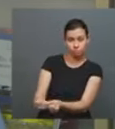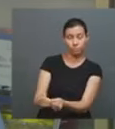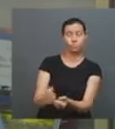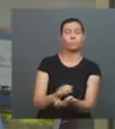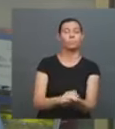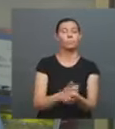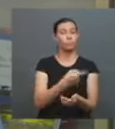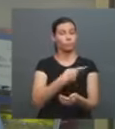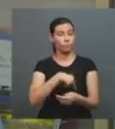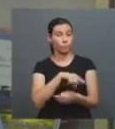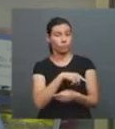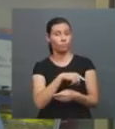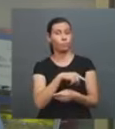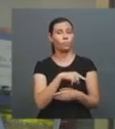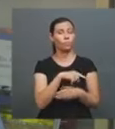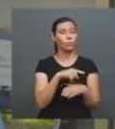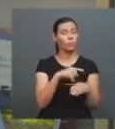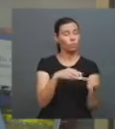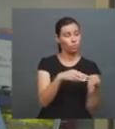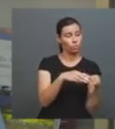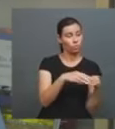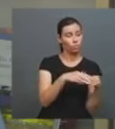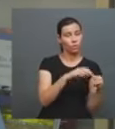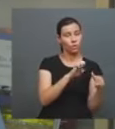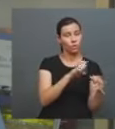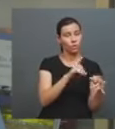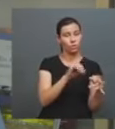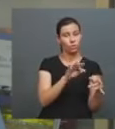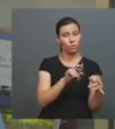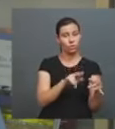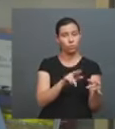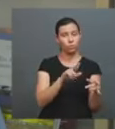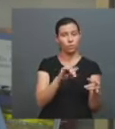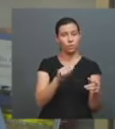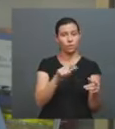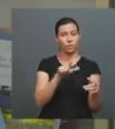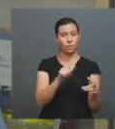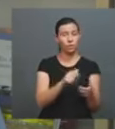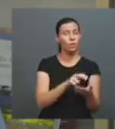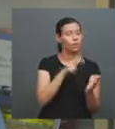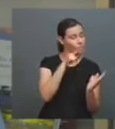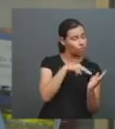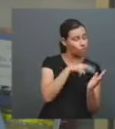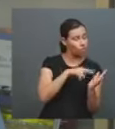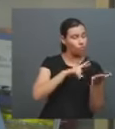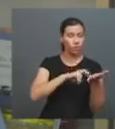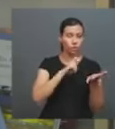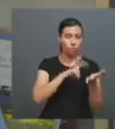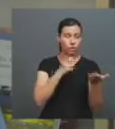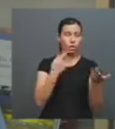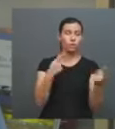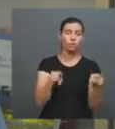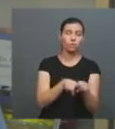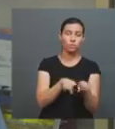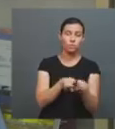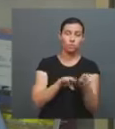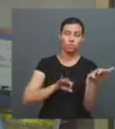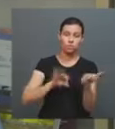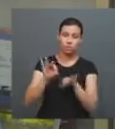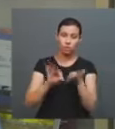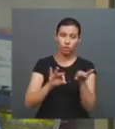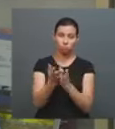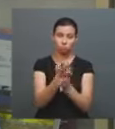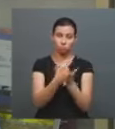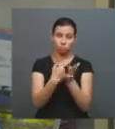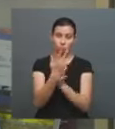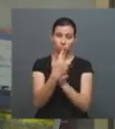faz as revisões, passa por diagramação, tratamento de imagem, faz a capa, faz o